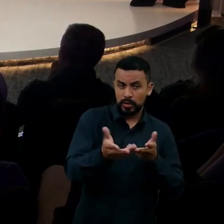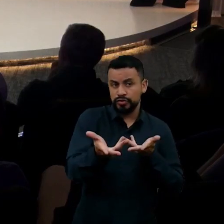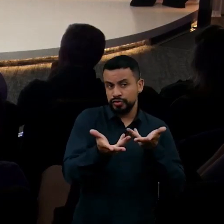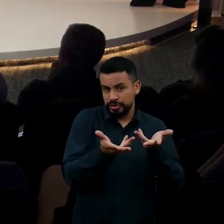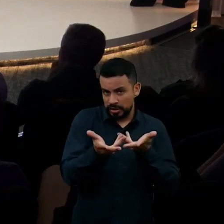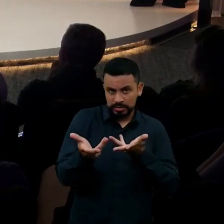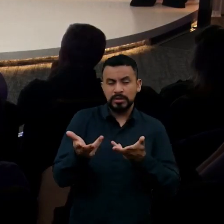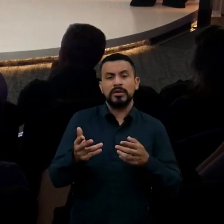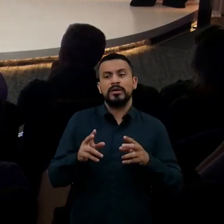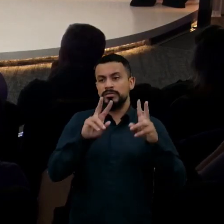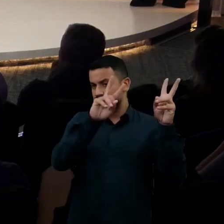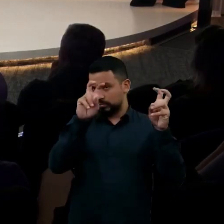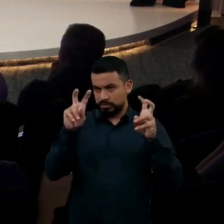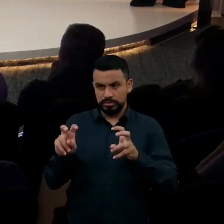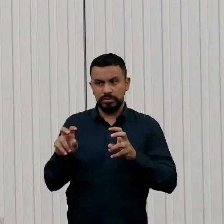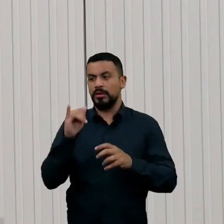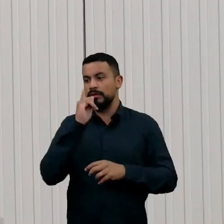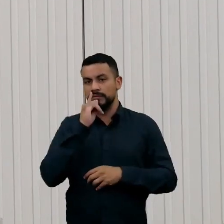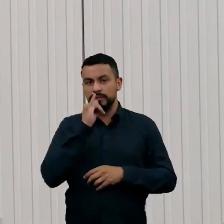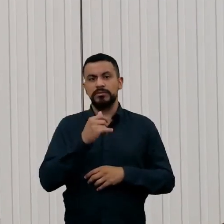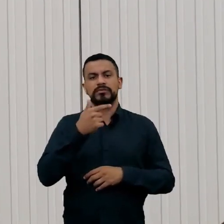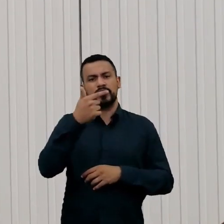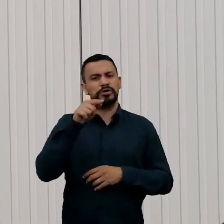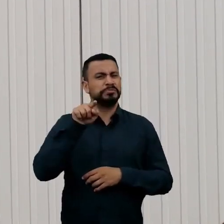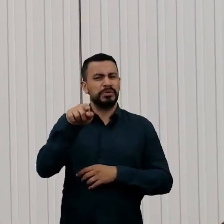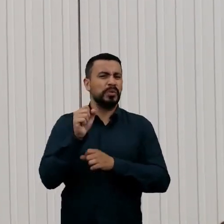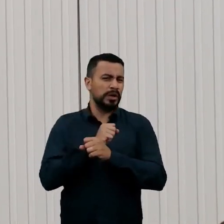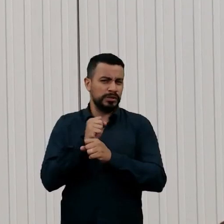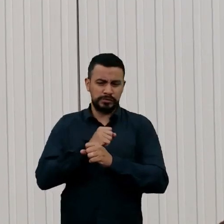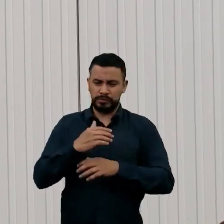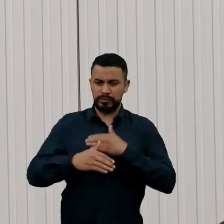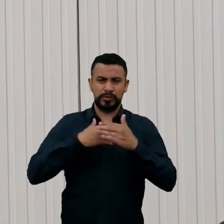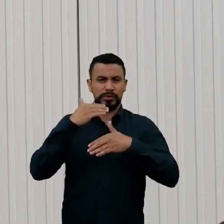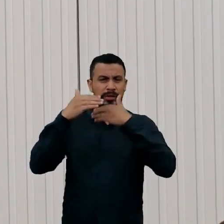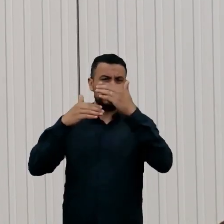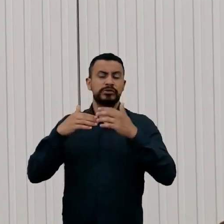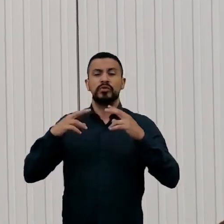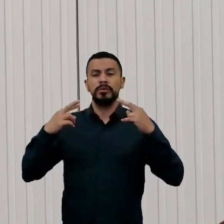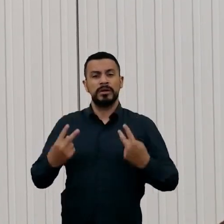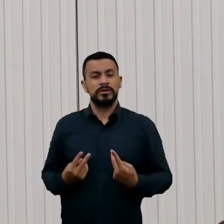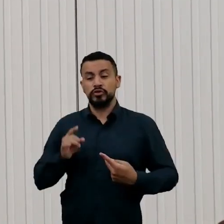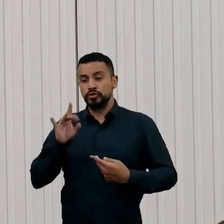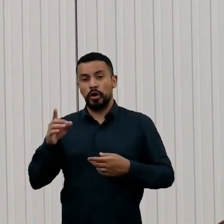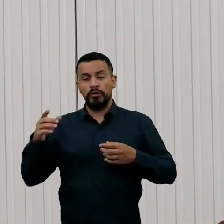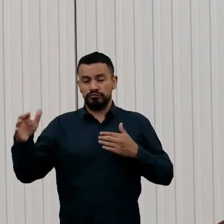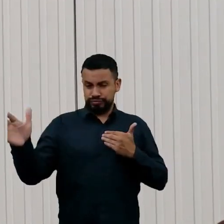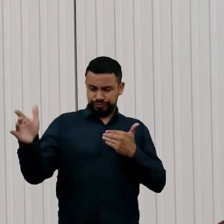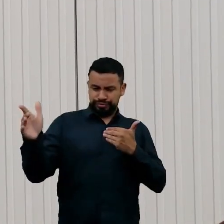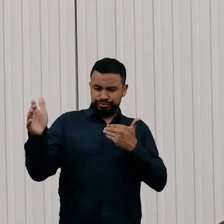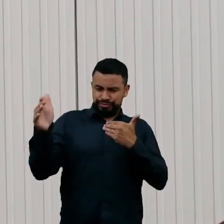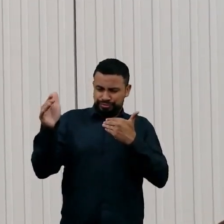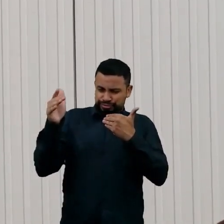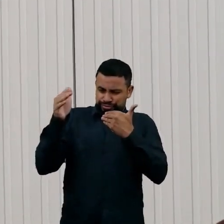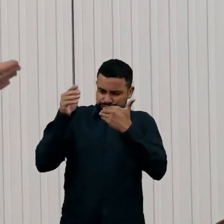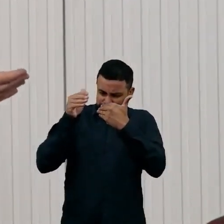questões. Dois mil anos de progresso humano em doze anos apenas. Isso... Nós estamos fazendo